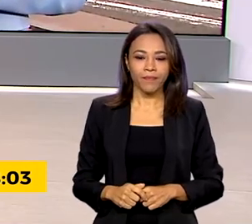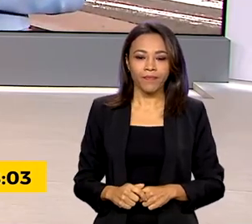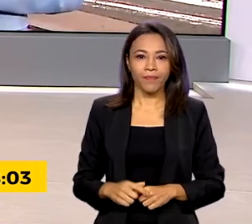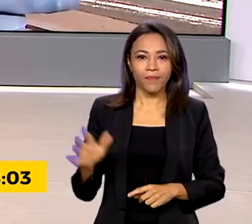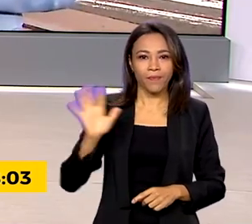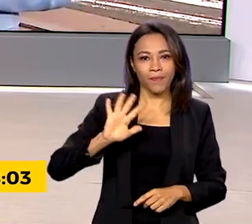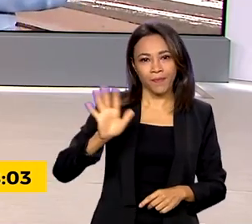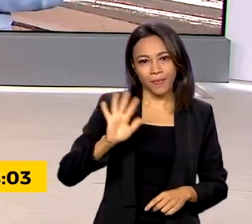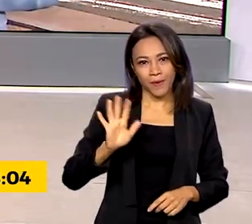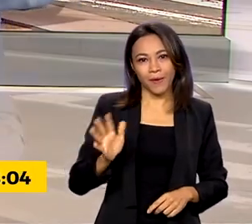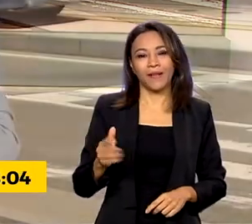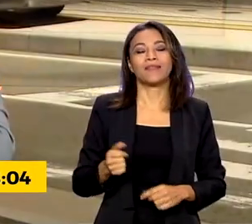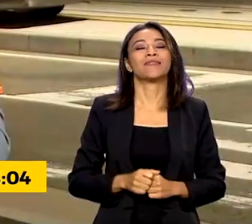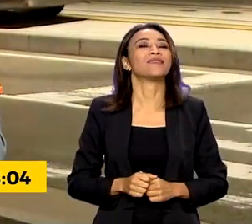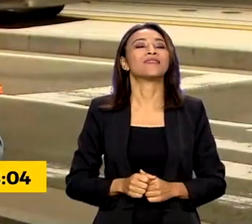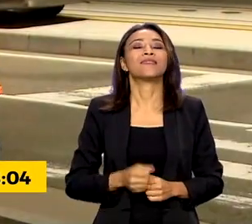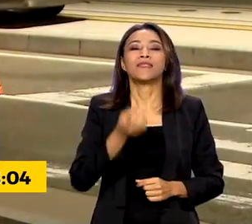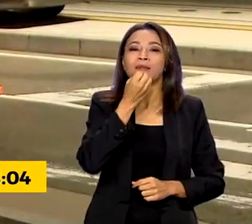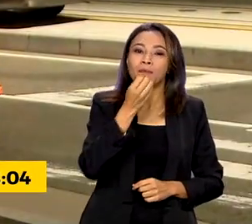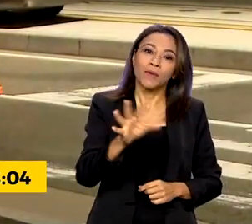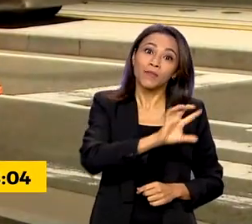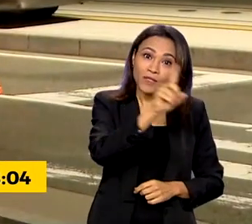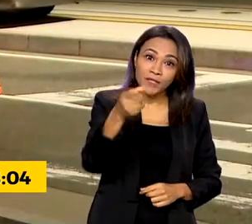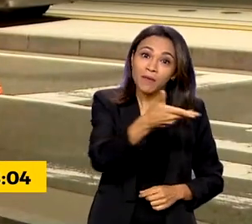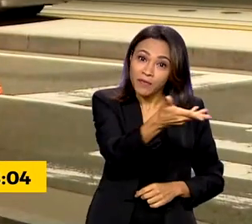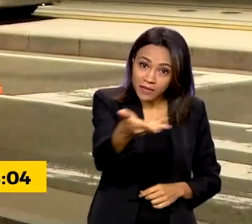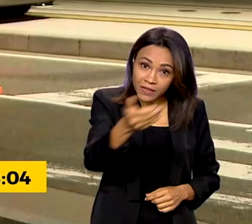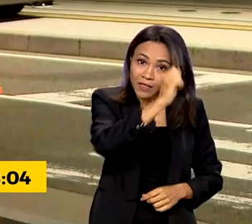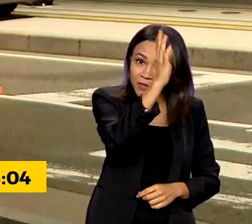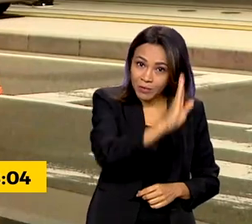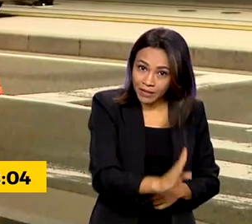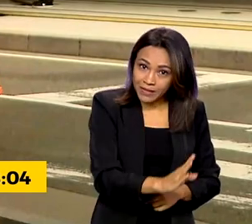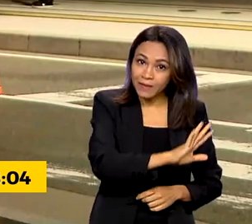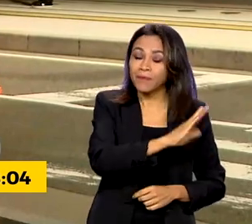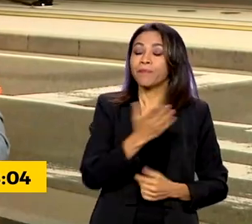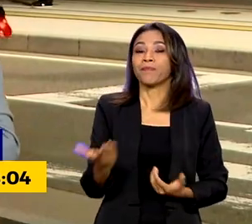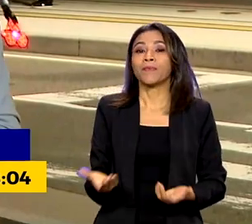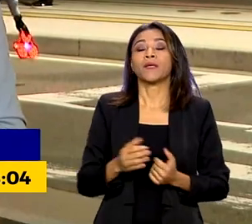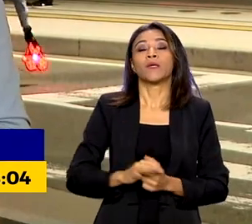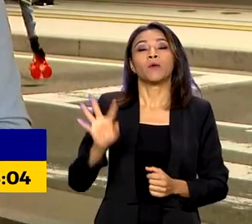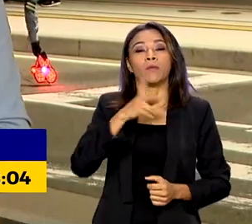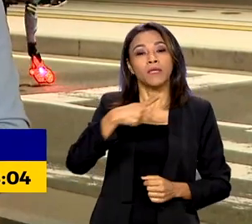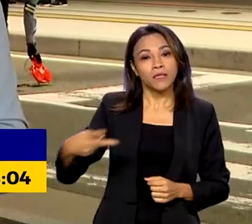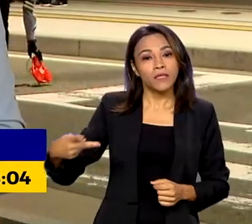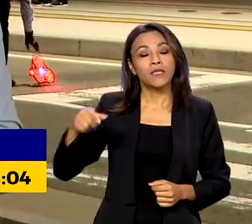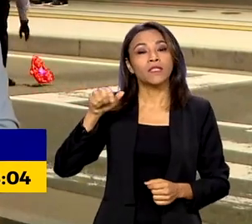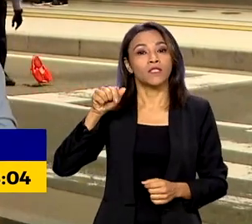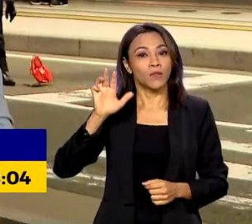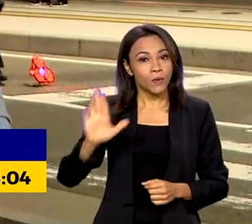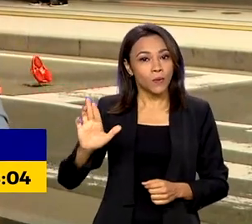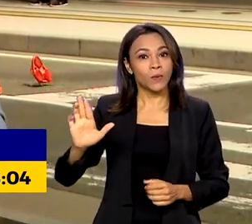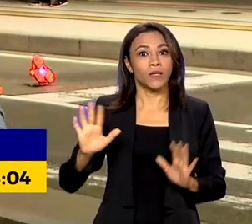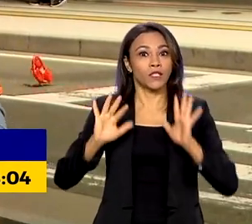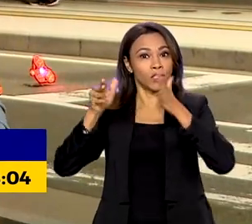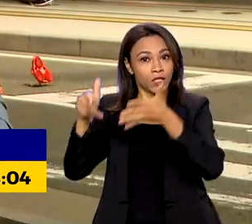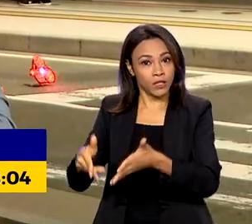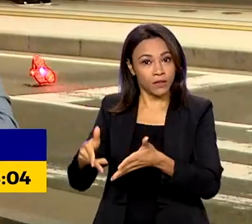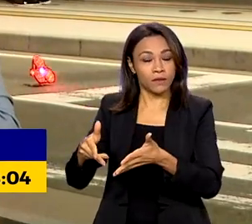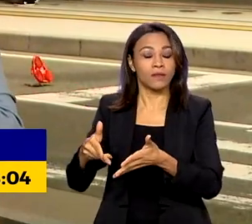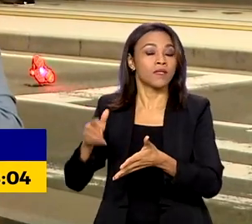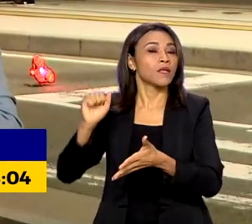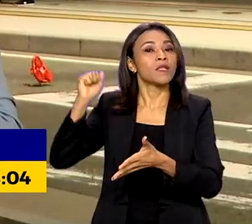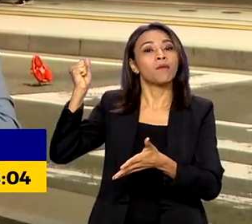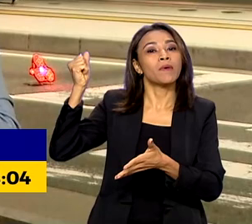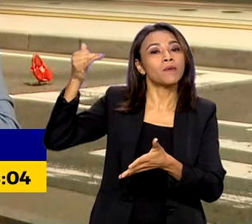Olá Vanessa, é isso mesmo, bom dia para todos vocês aí no Brasil. O presidente Lula chega a Hiroshima na madrugada de sexta